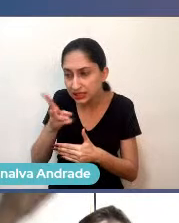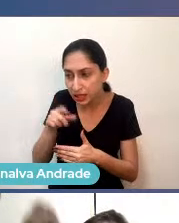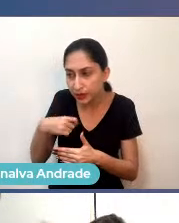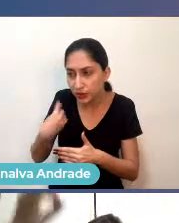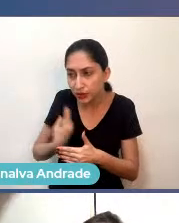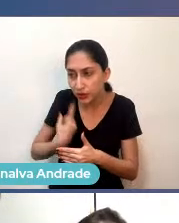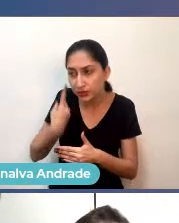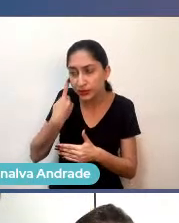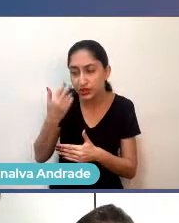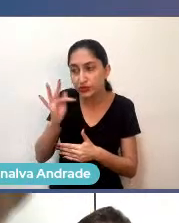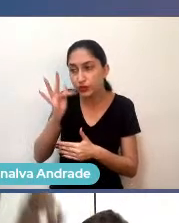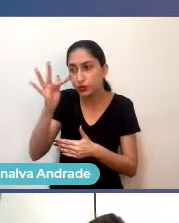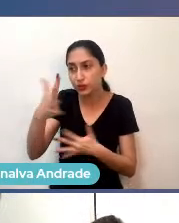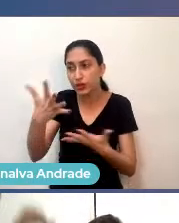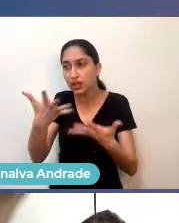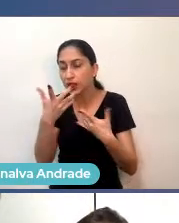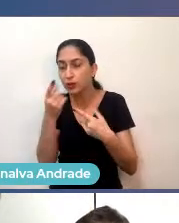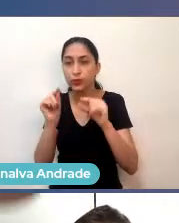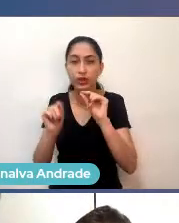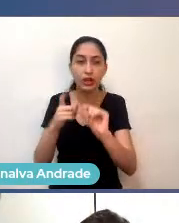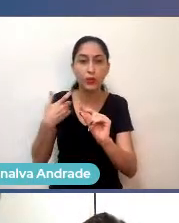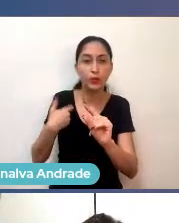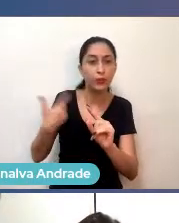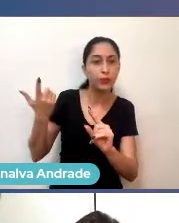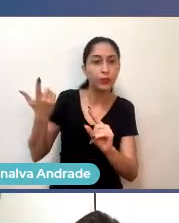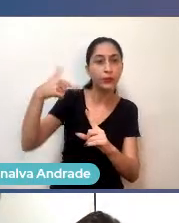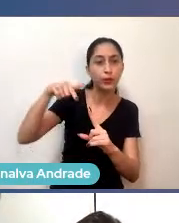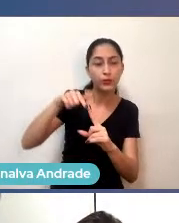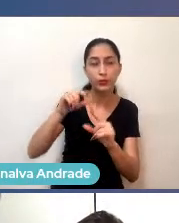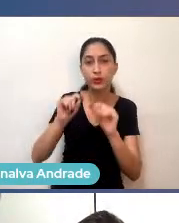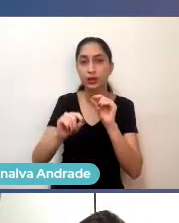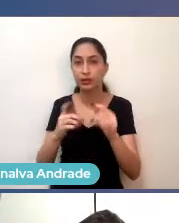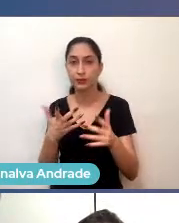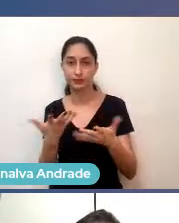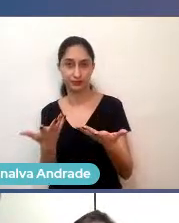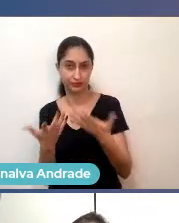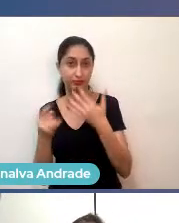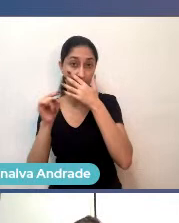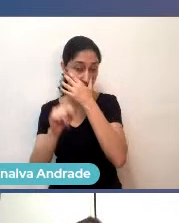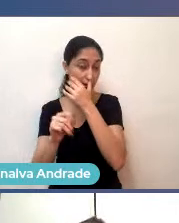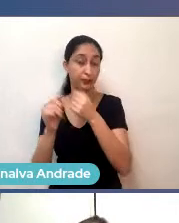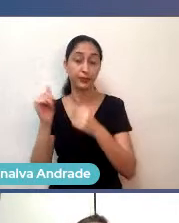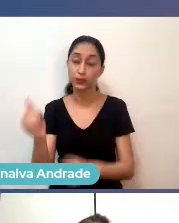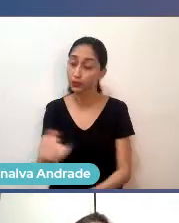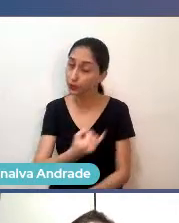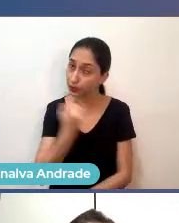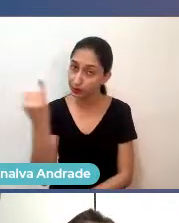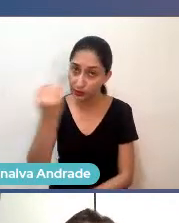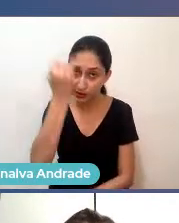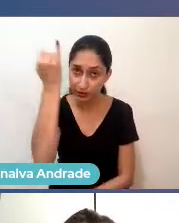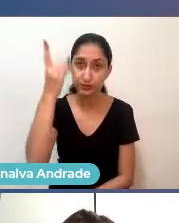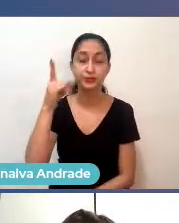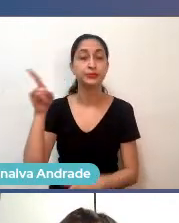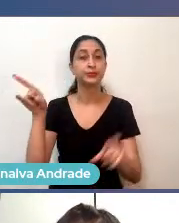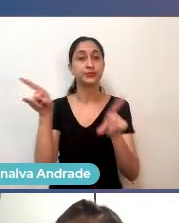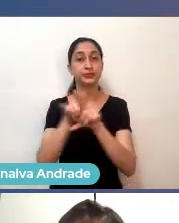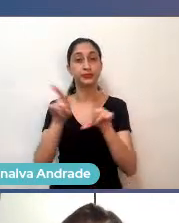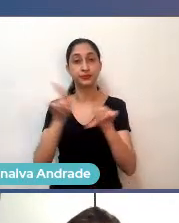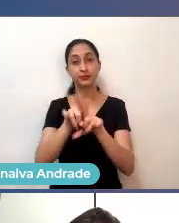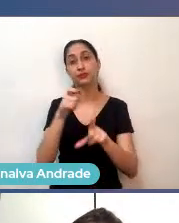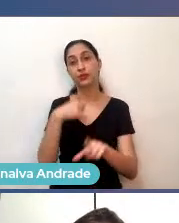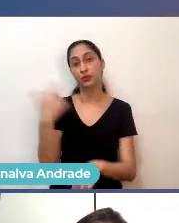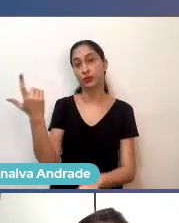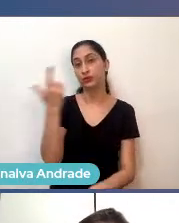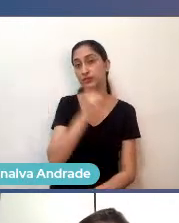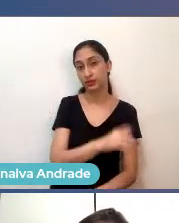futuro, para onde é que a gente quer chegar, para onde a gente quer ir, essa habilidade é super importante, outra coisa que deu para aprender no